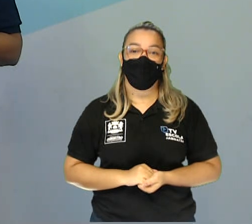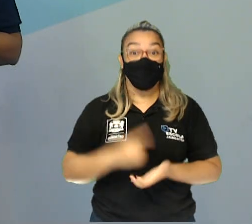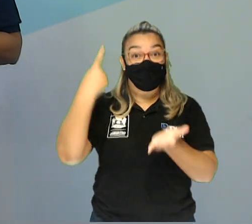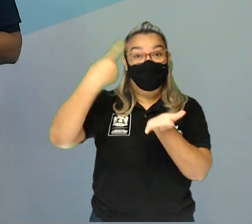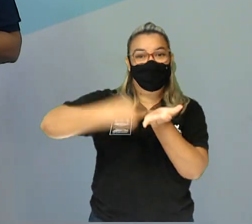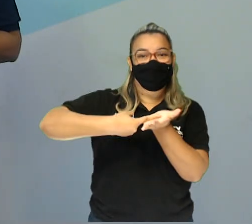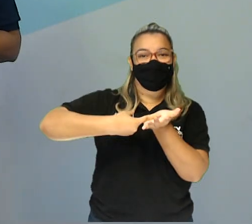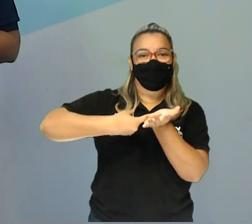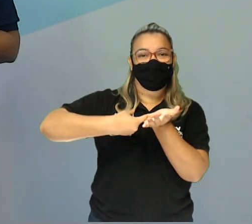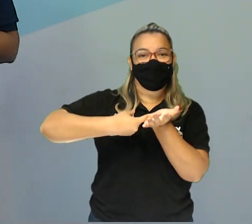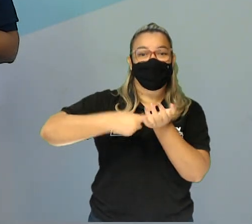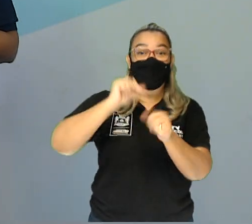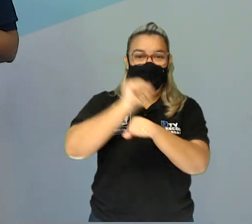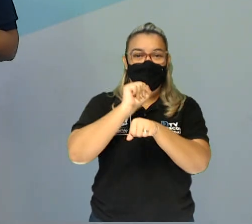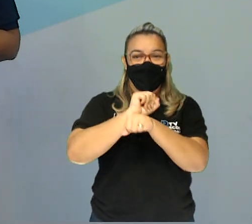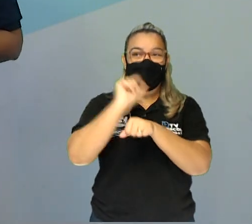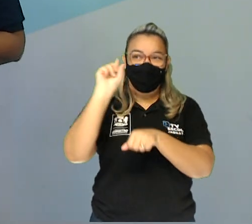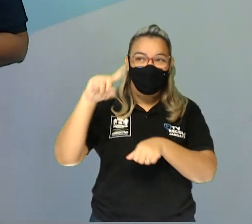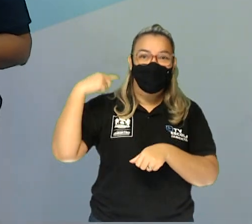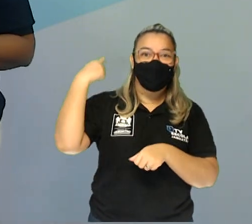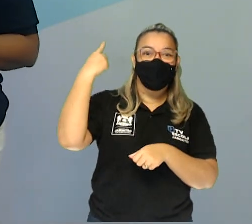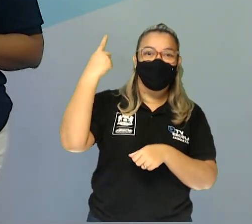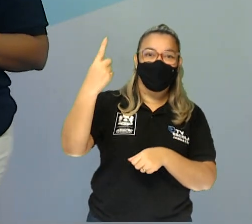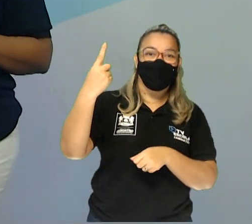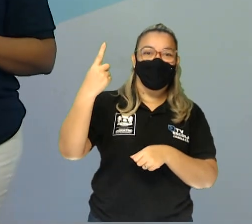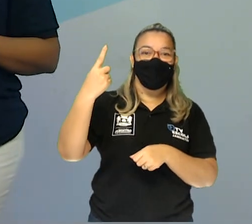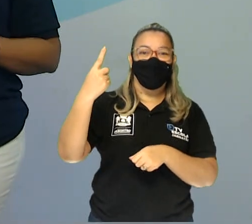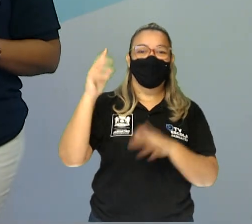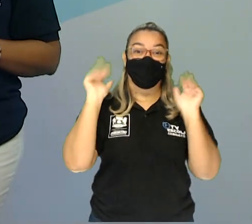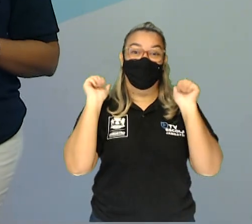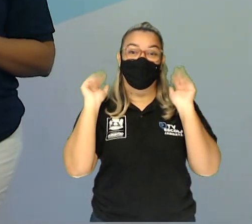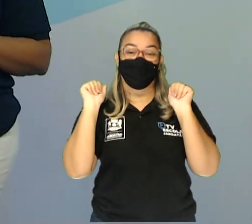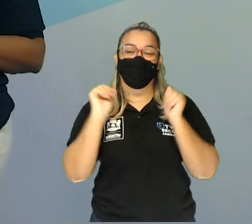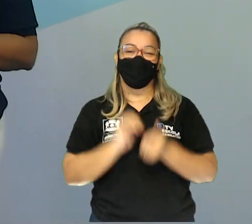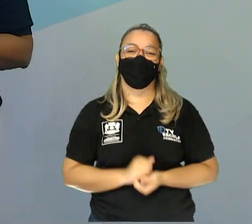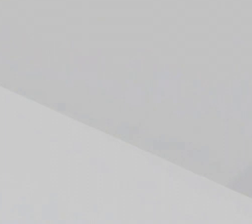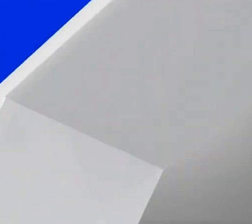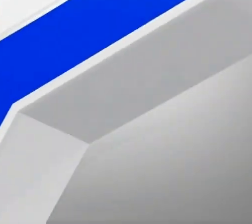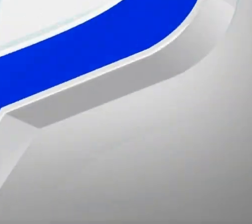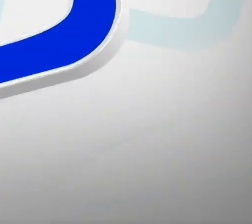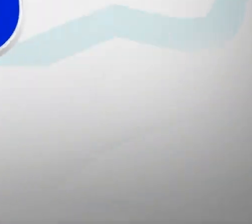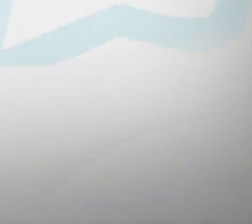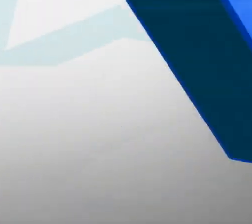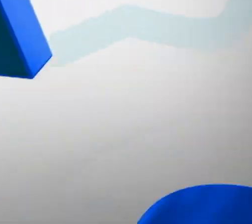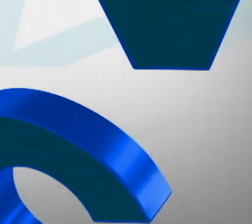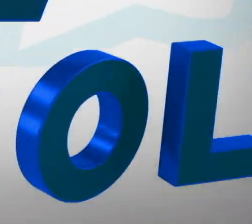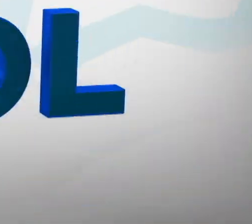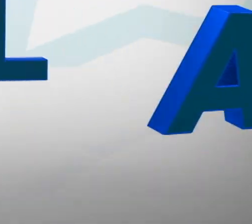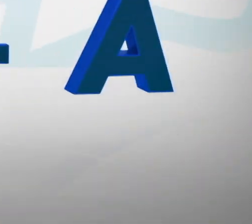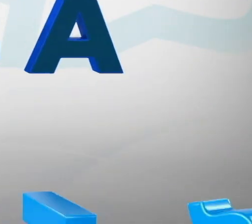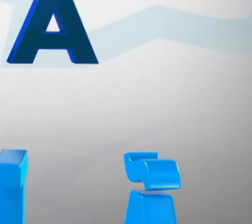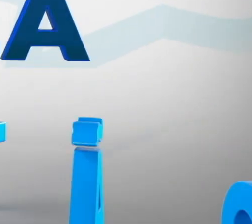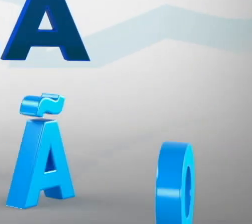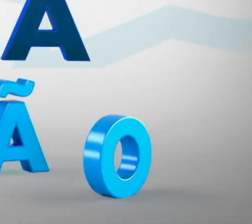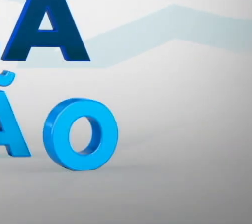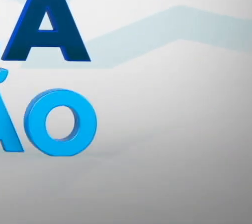Combinado? Espero vocês na próxima aula e até mais. Tchau, tchau.